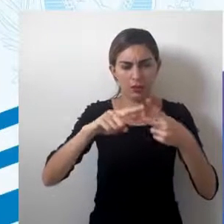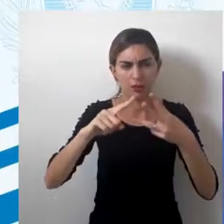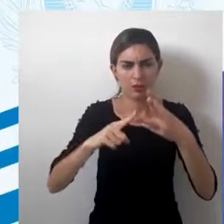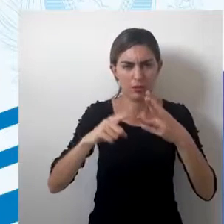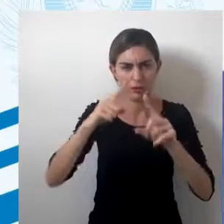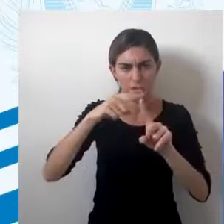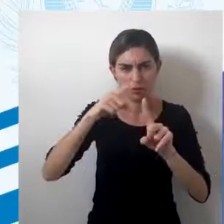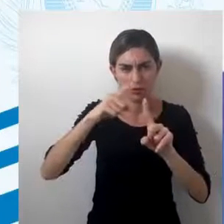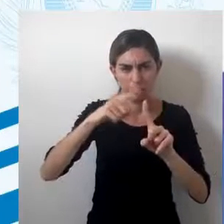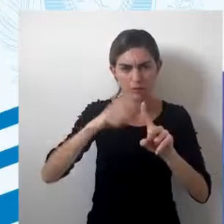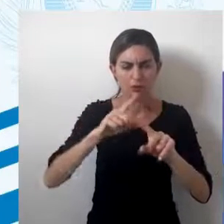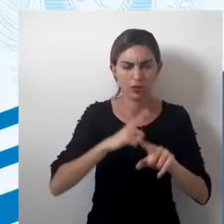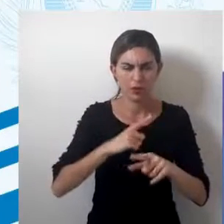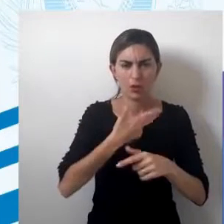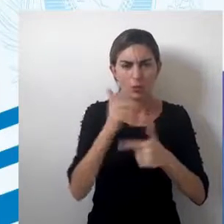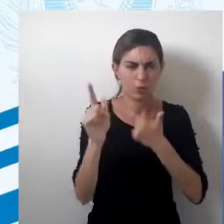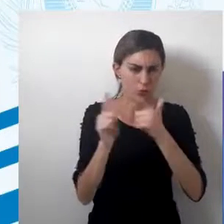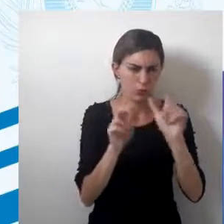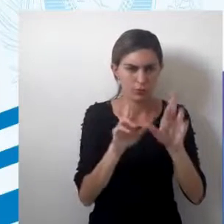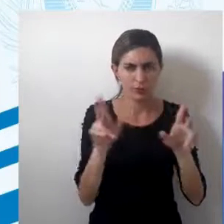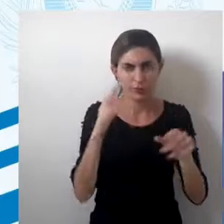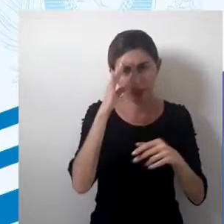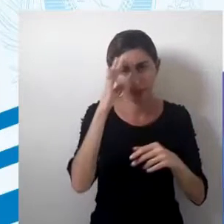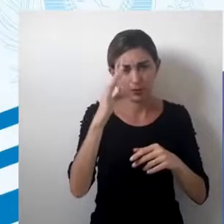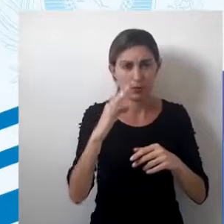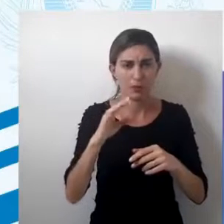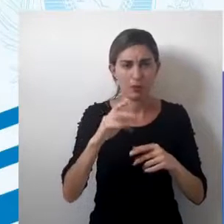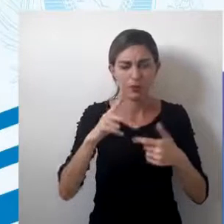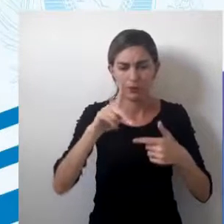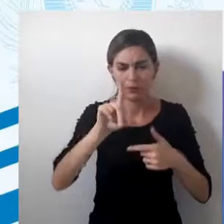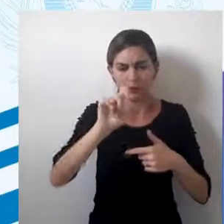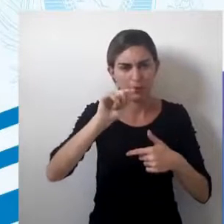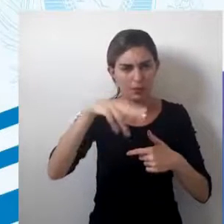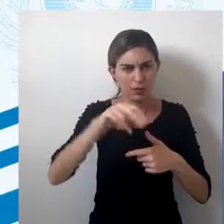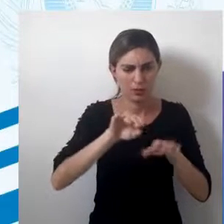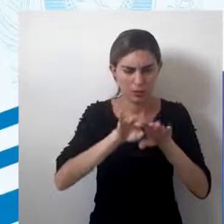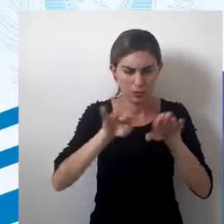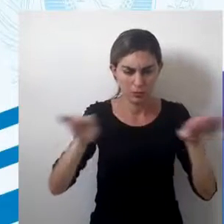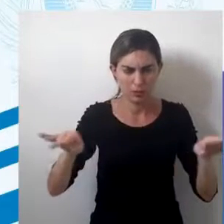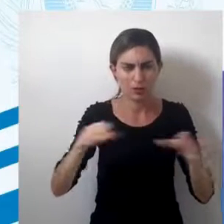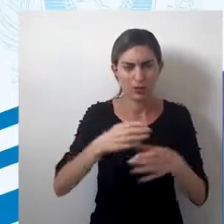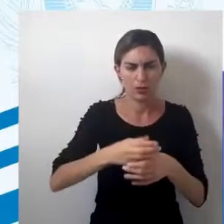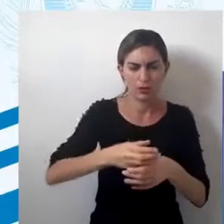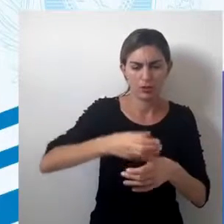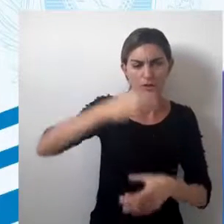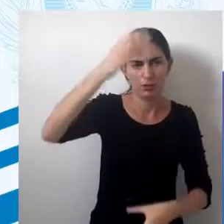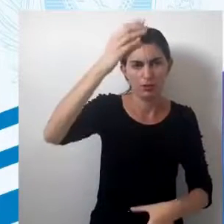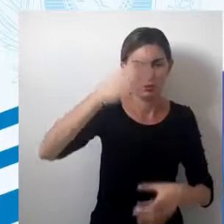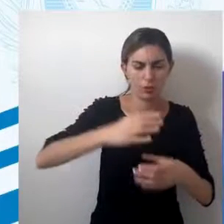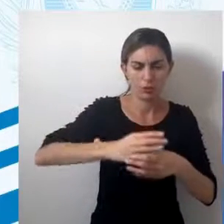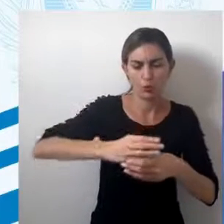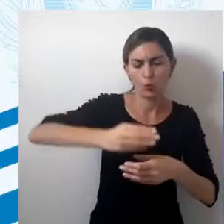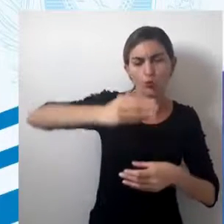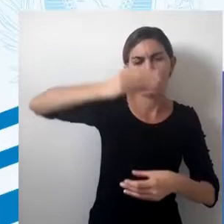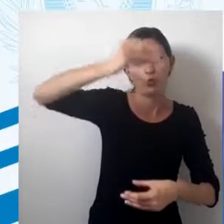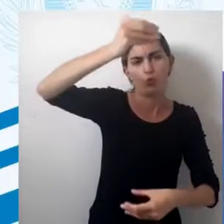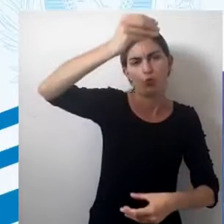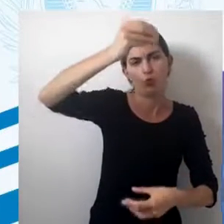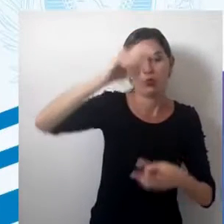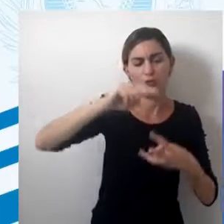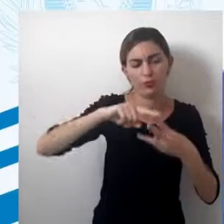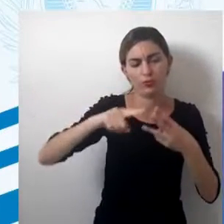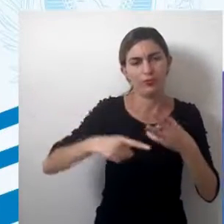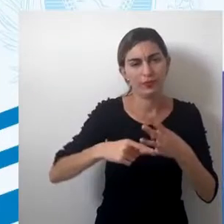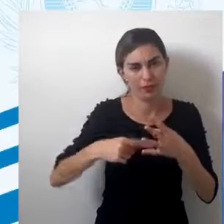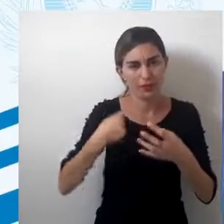projeções principais. Existem vários outros, mas os principais são a projeção plana, a projeção cilíndrica e a projeção cônica,